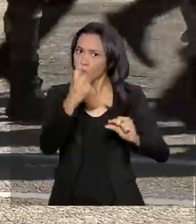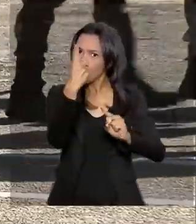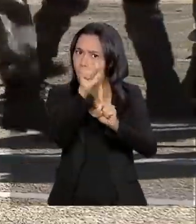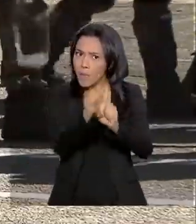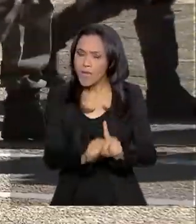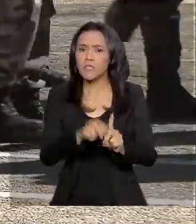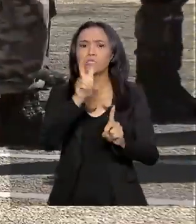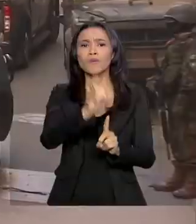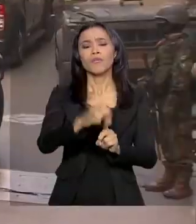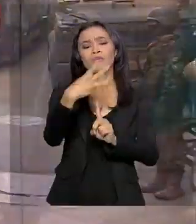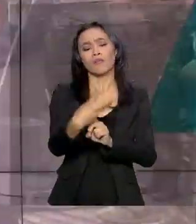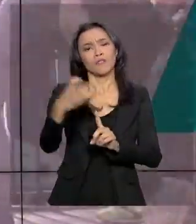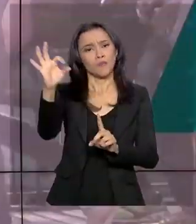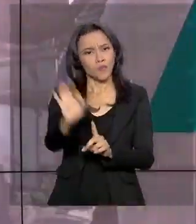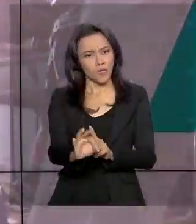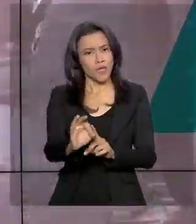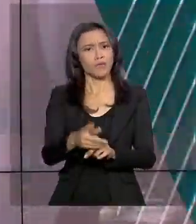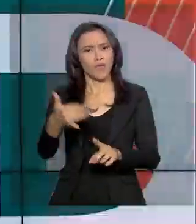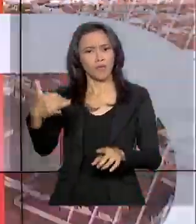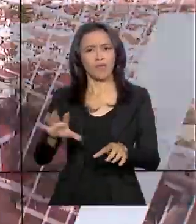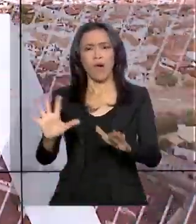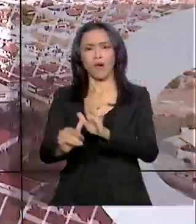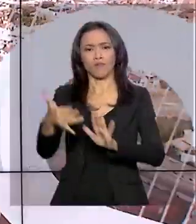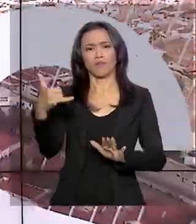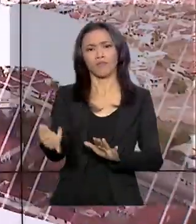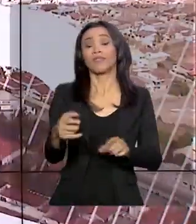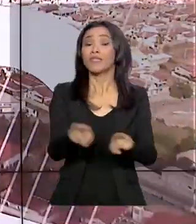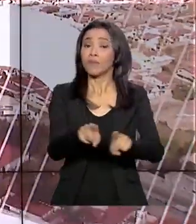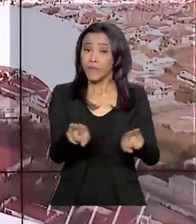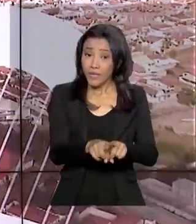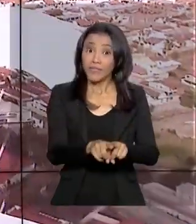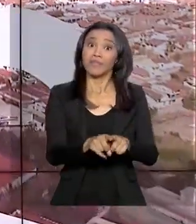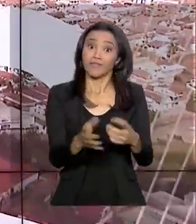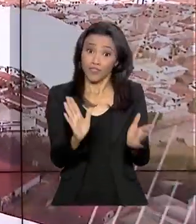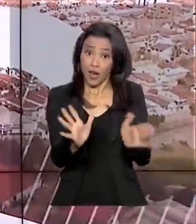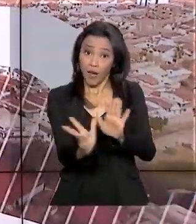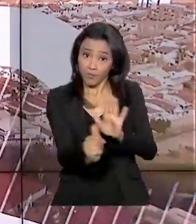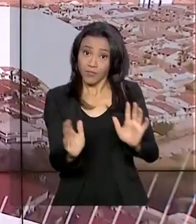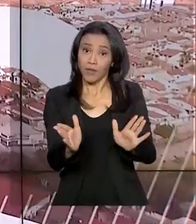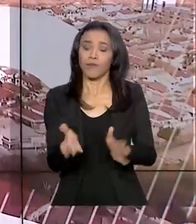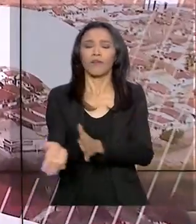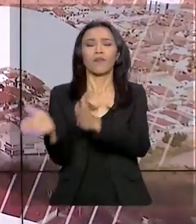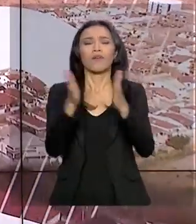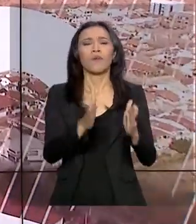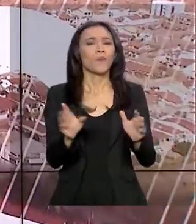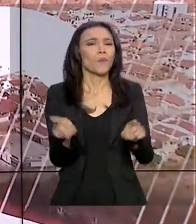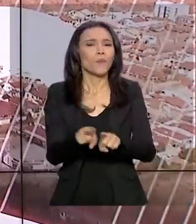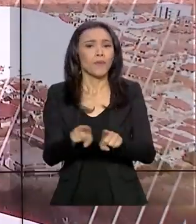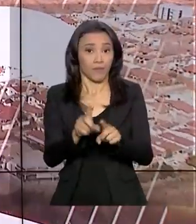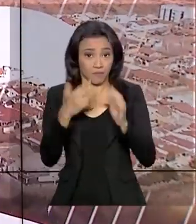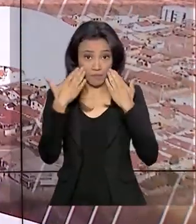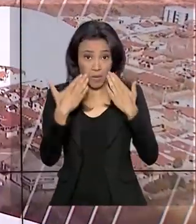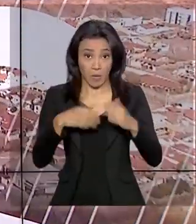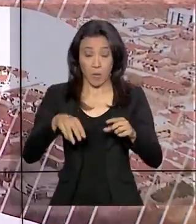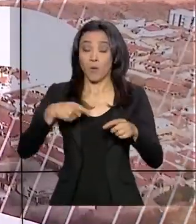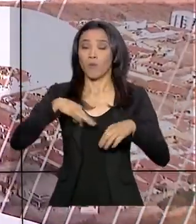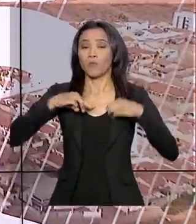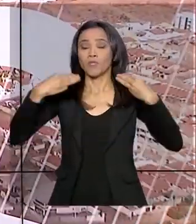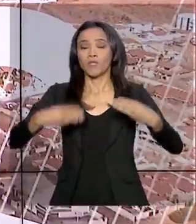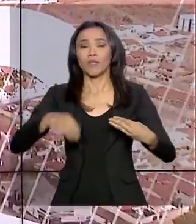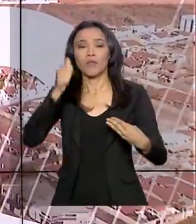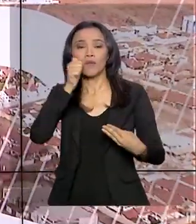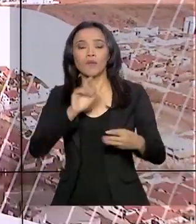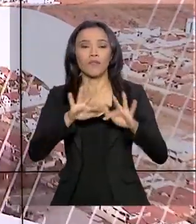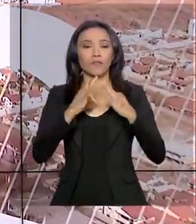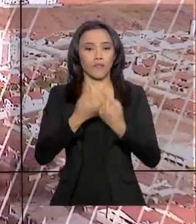53% dos homicídios e 40% dos roubos. E veja também, Ministério da Mulher, da Família